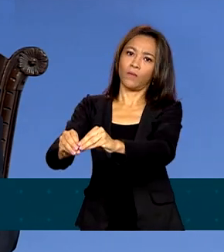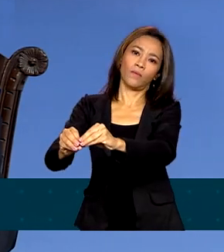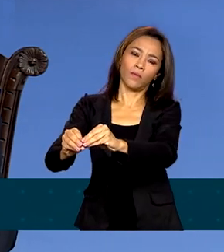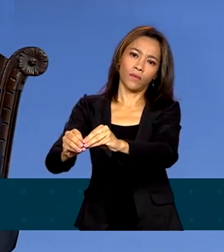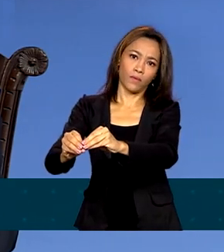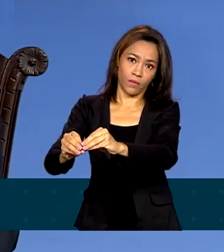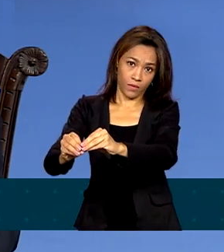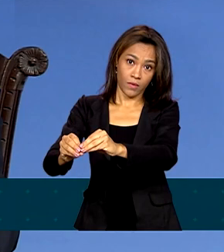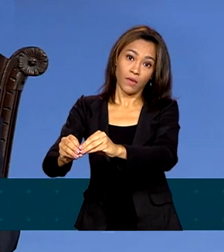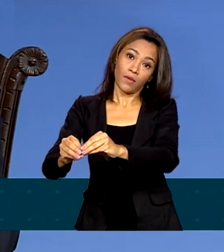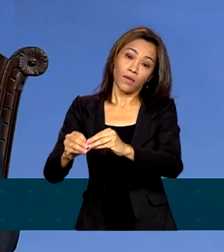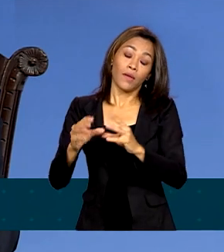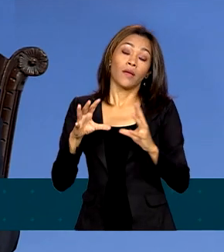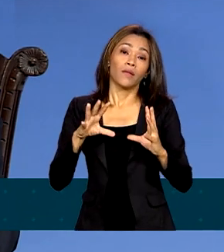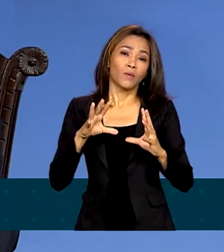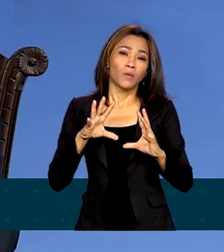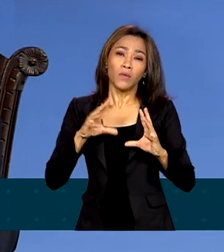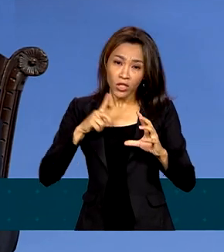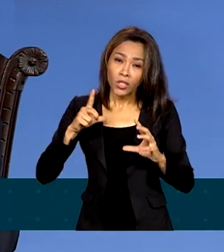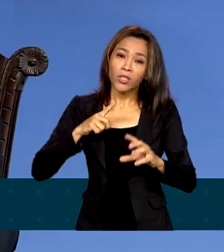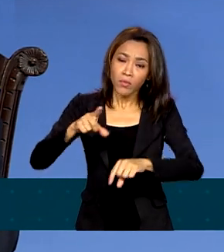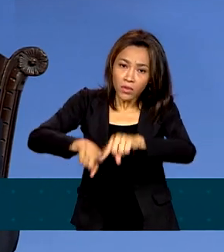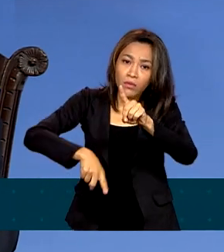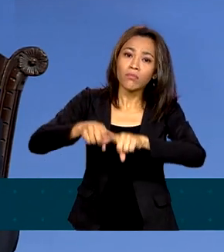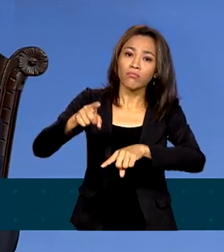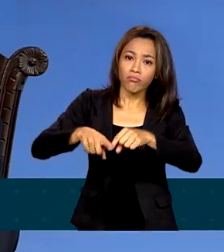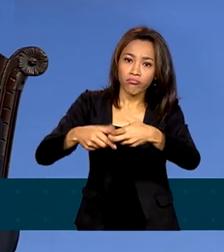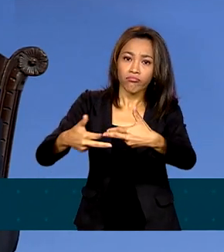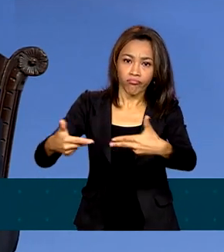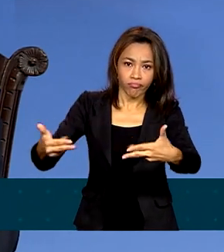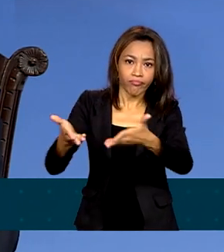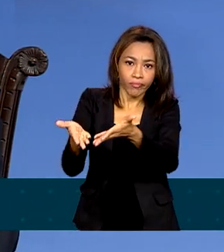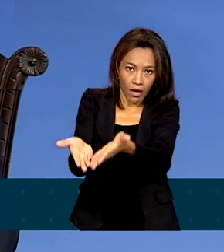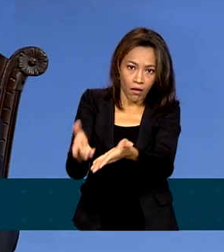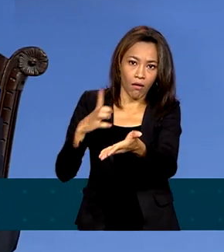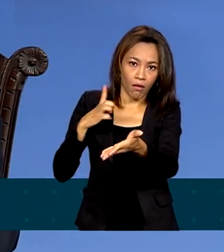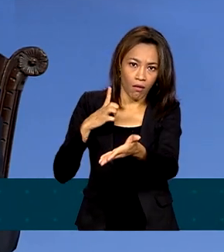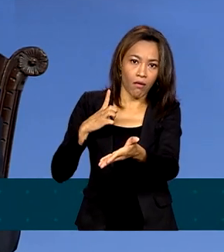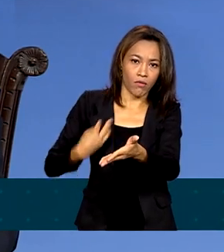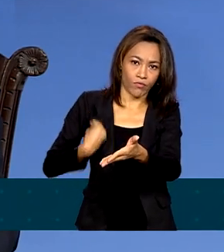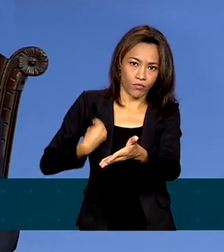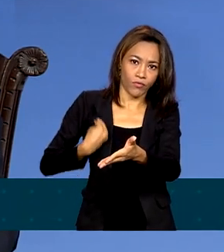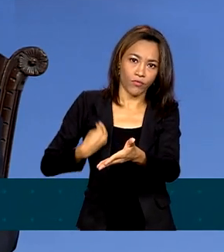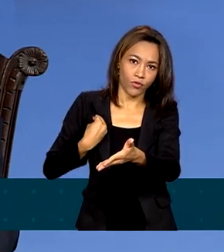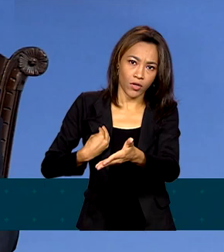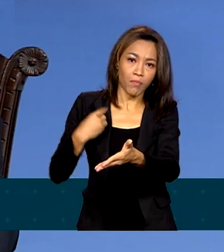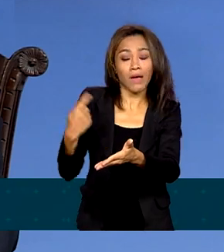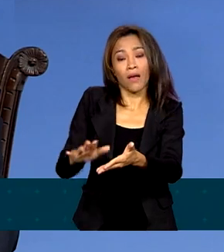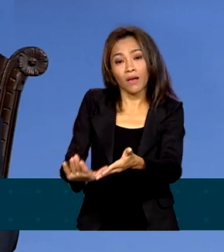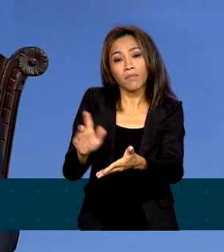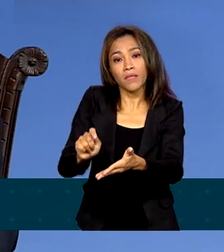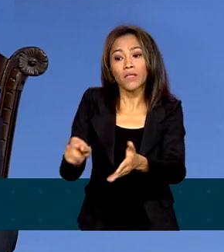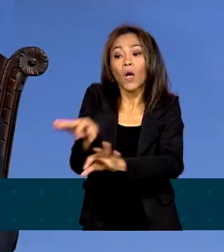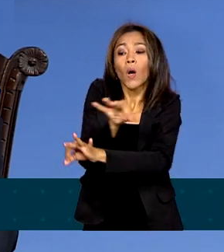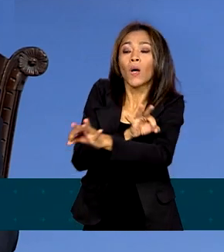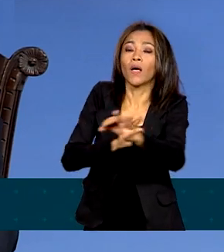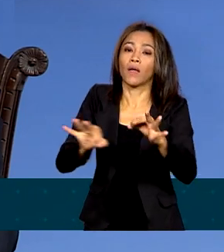Completa não, porque nós tínhamos imóveis, mas é preciso reaparelhá-los e